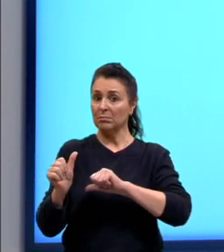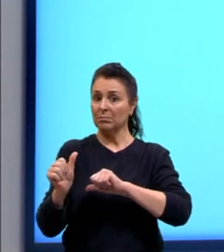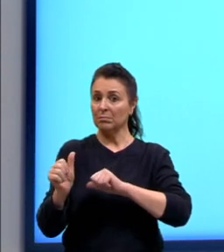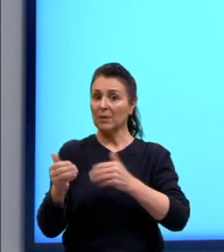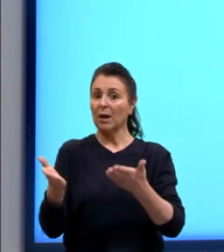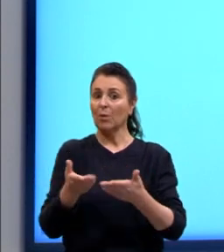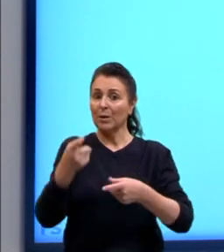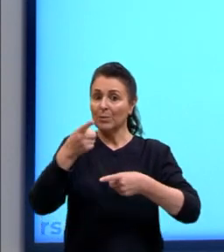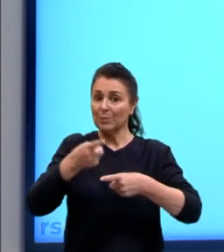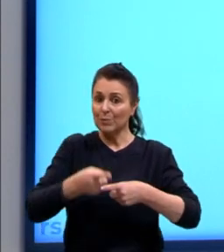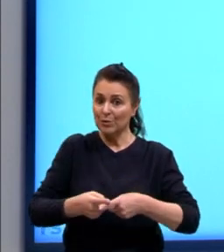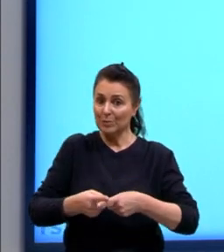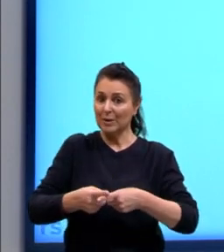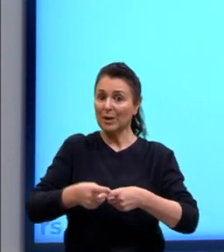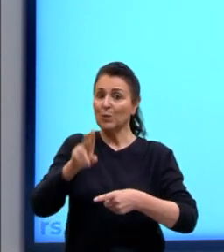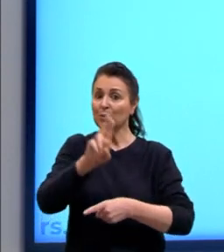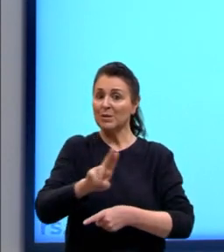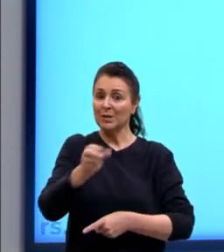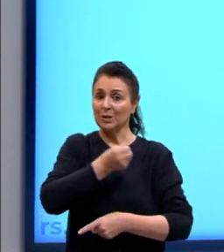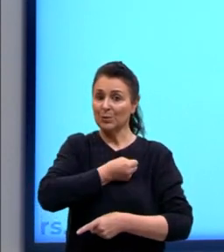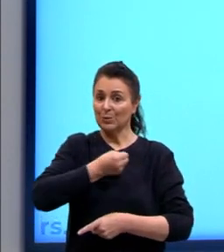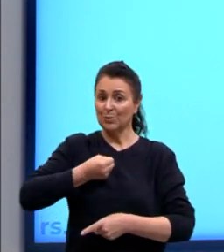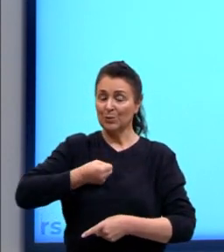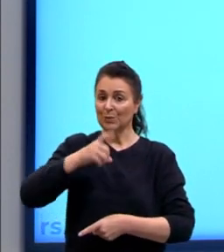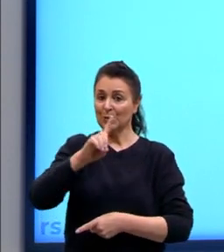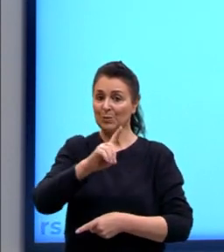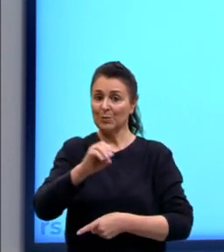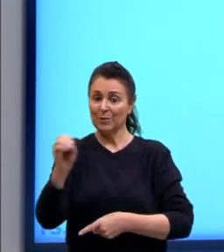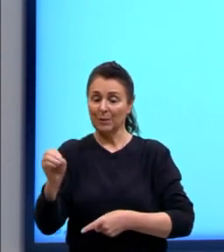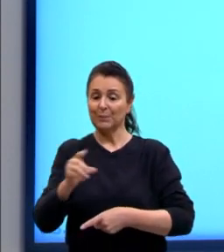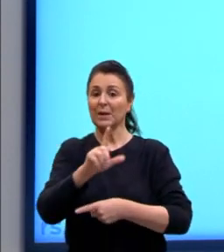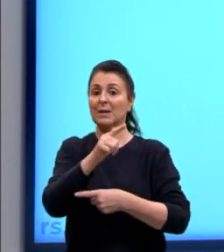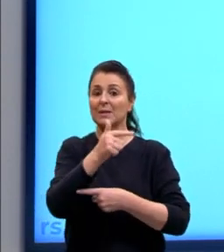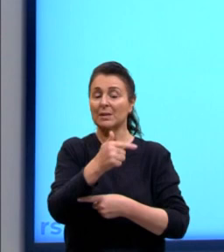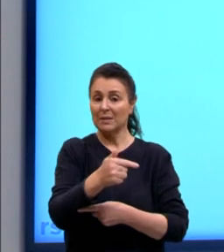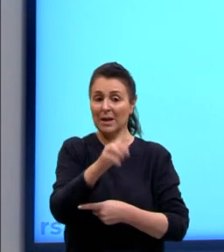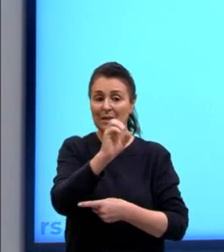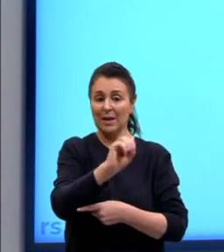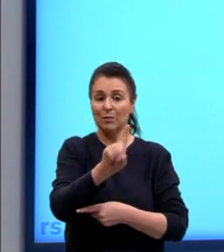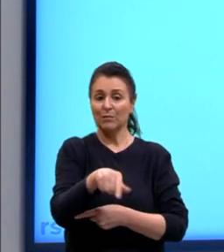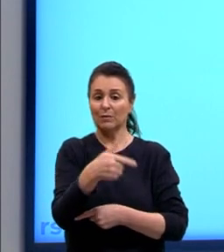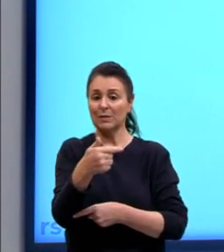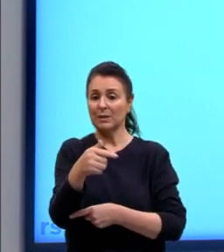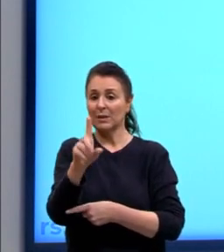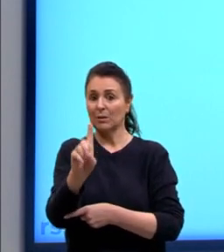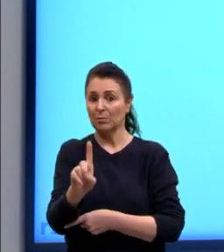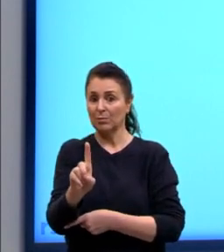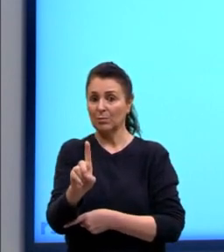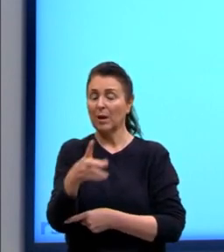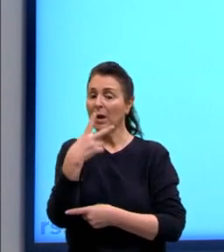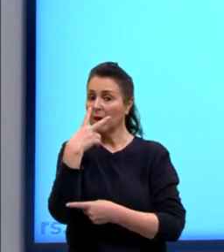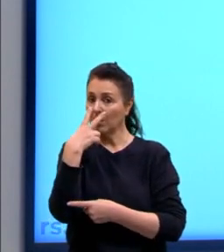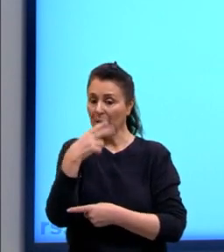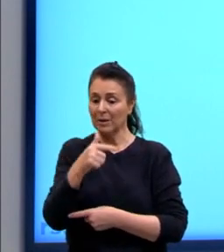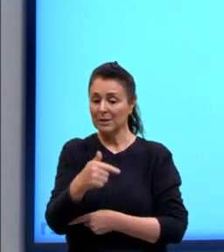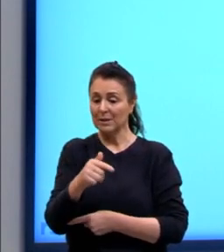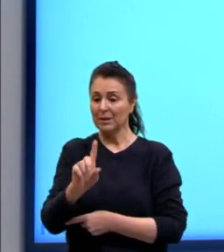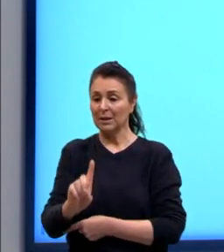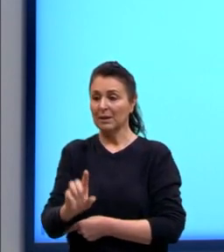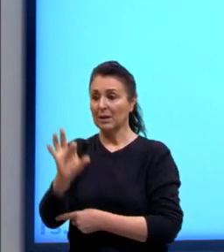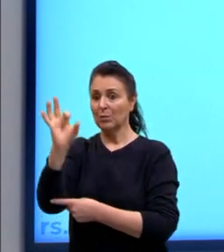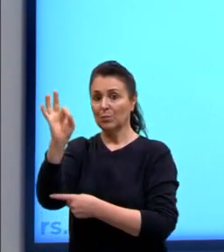nós multiplicamos por 100. 0,71 corresponde a 71%.